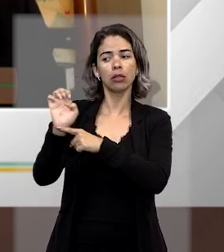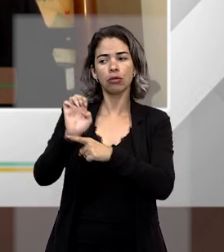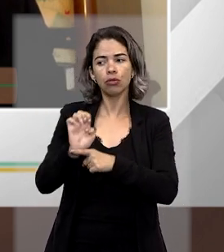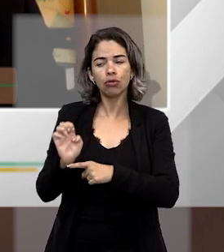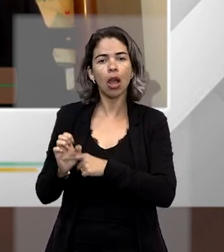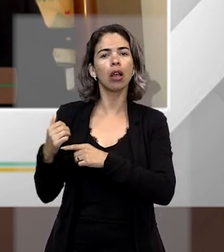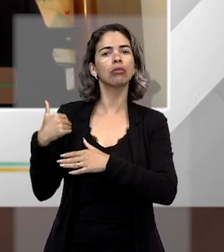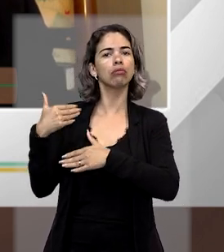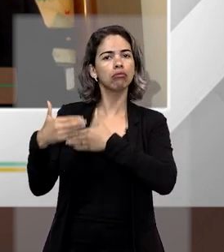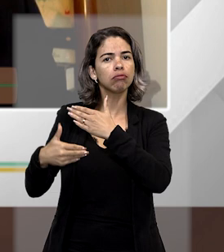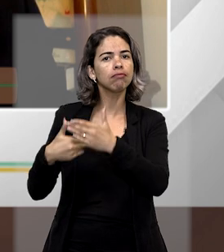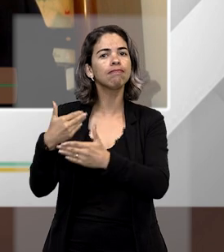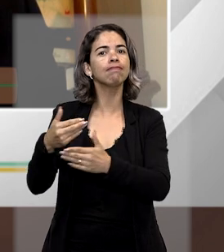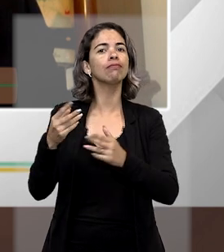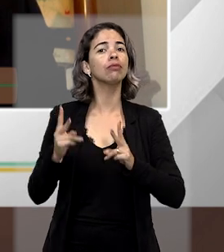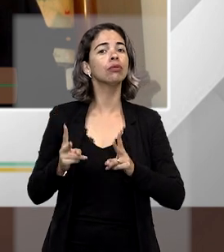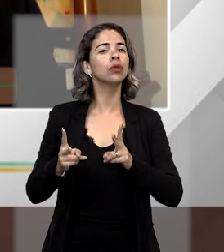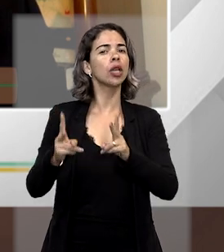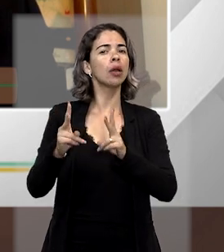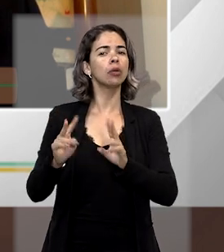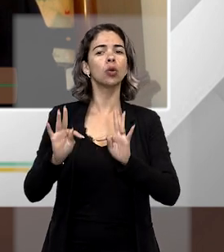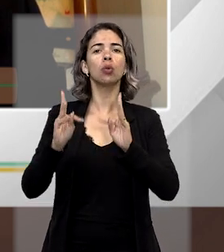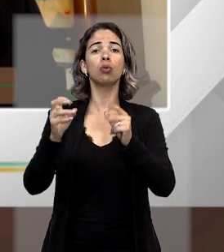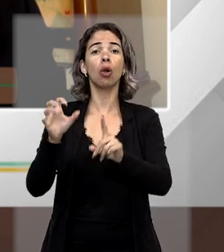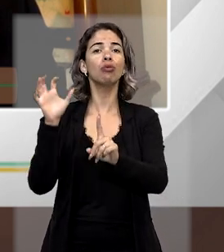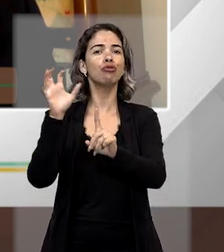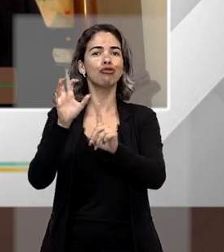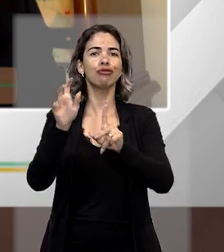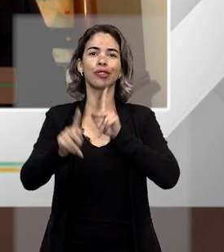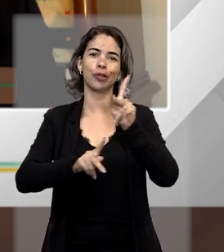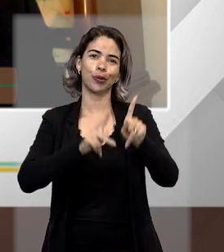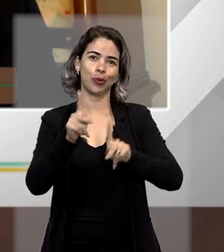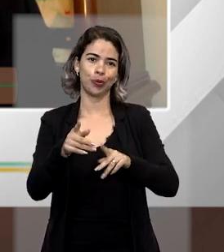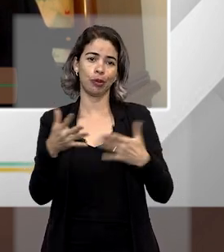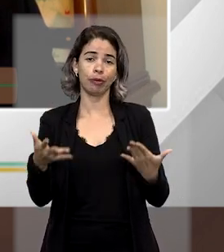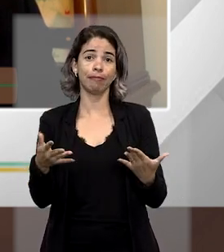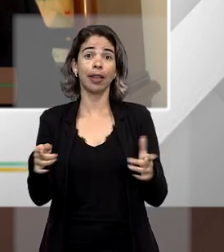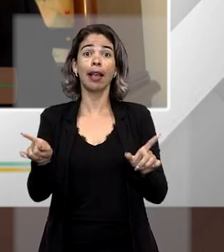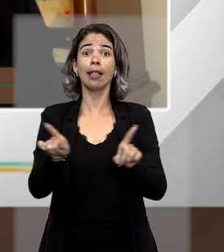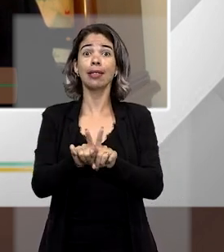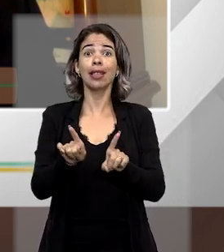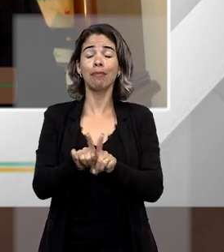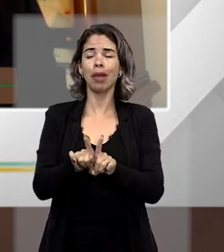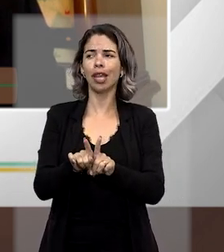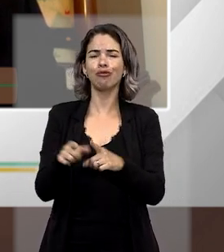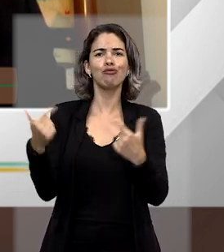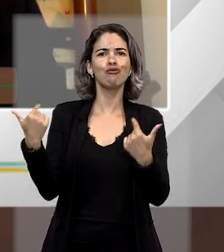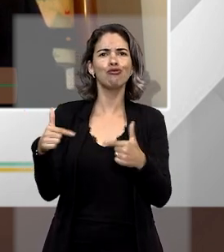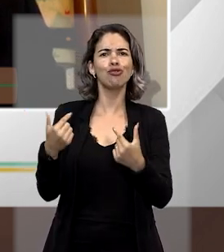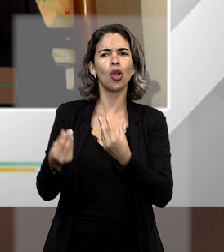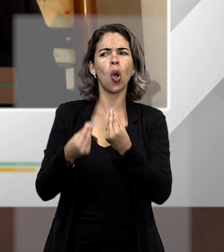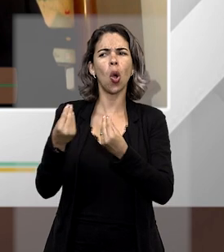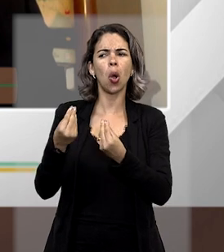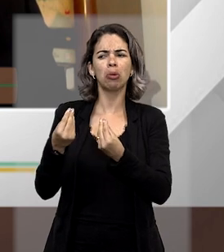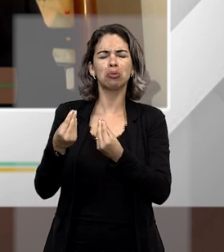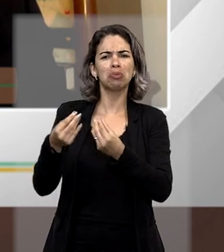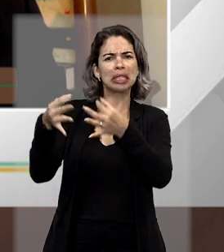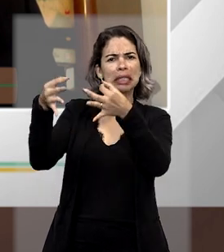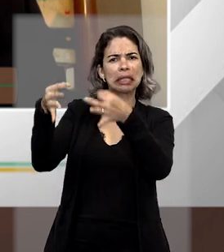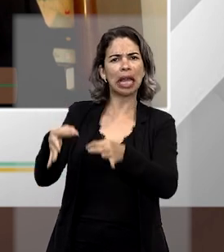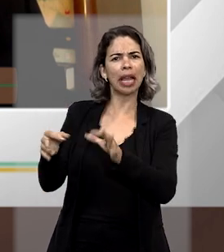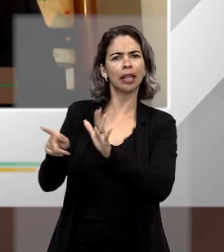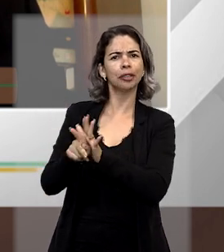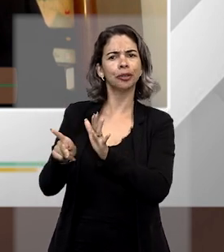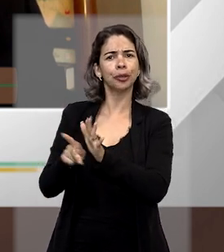Estado de avançar sobre os cidadãos. E não dava também uma certa legitimidade que se